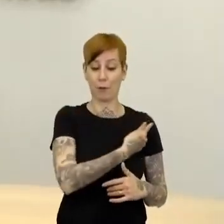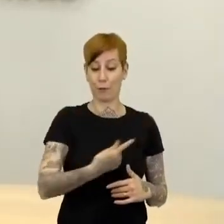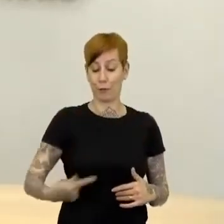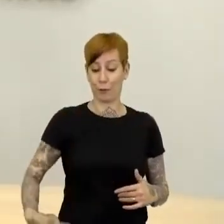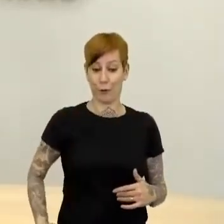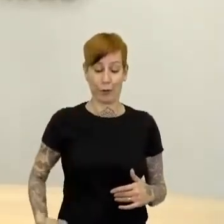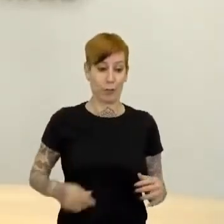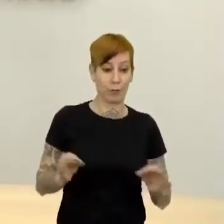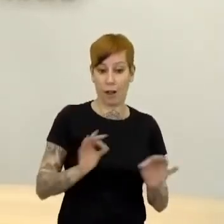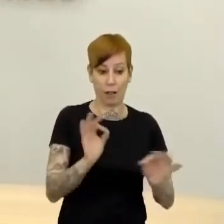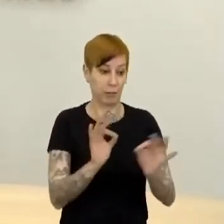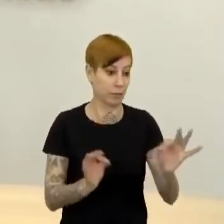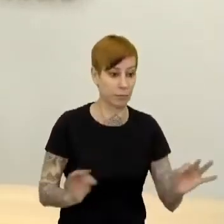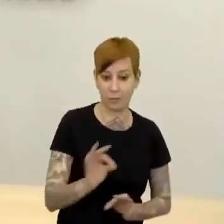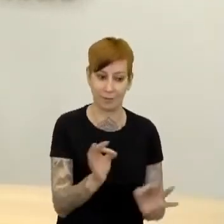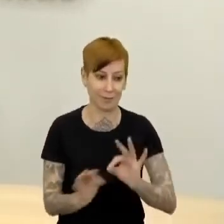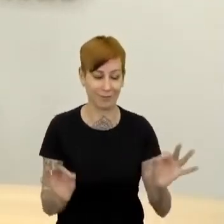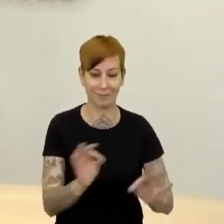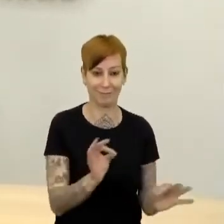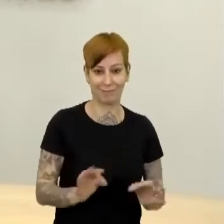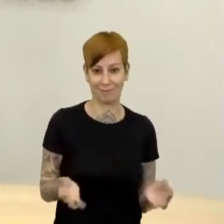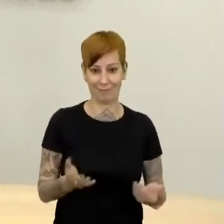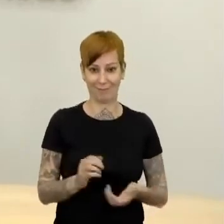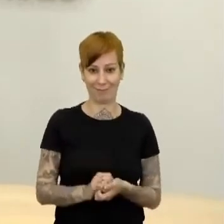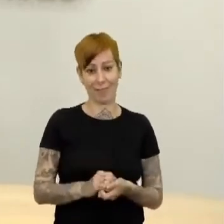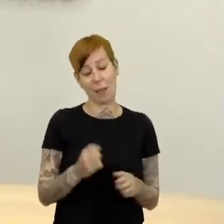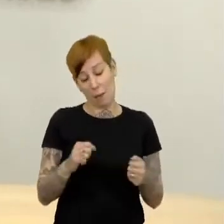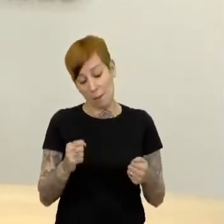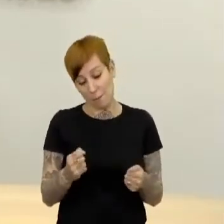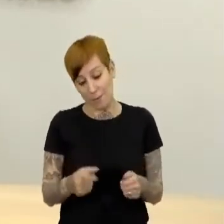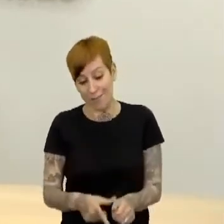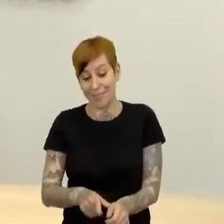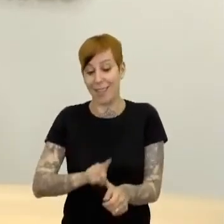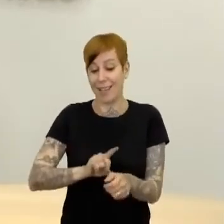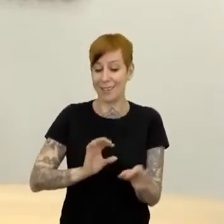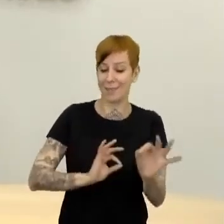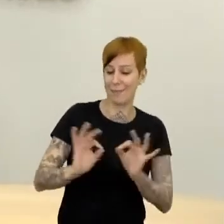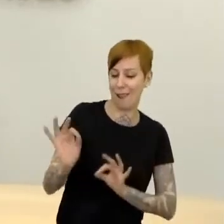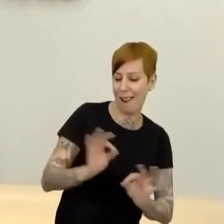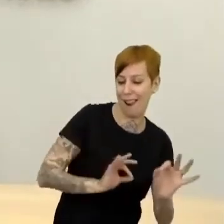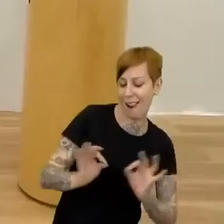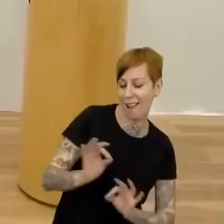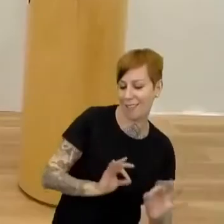para dar condições para essas pessoas. Seria muito melhor se a gente fizesse isso de uma forma planejada, inteligente, né? Exatamente. E aí, governo corre